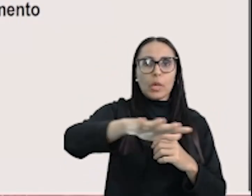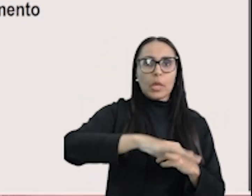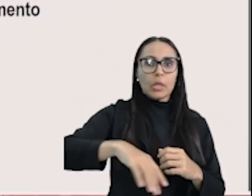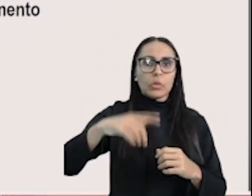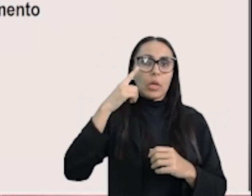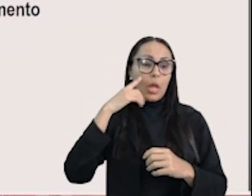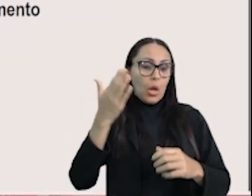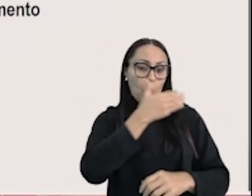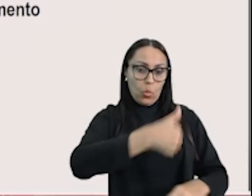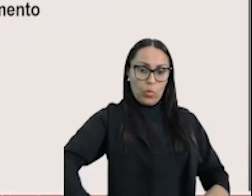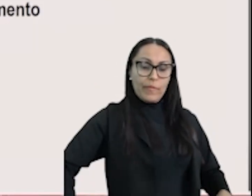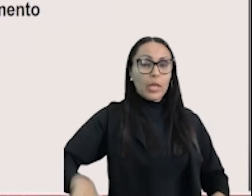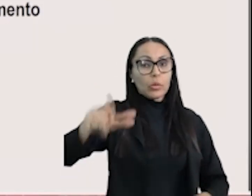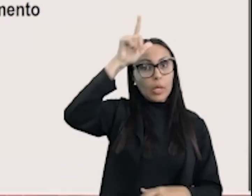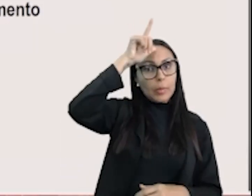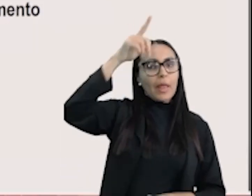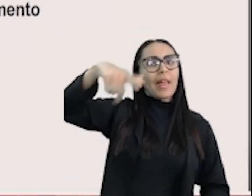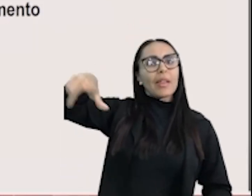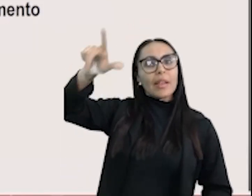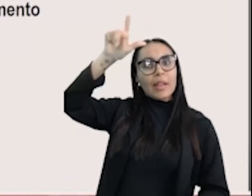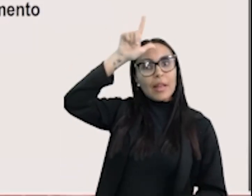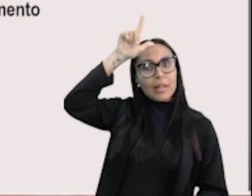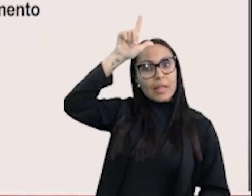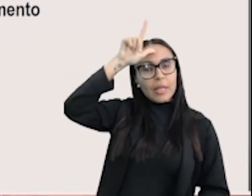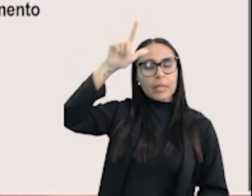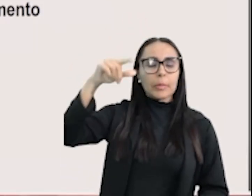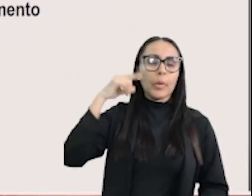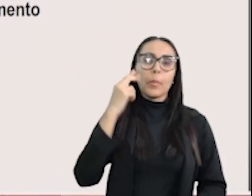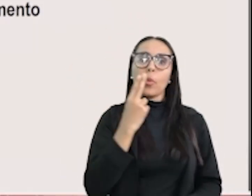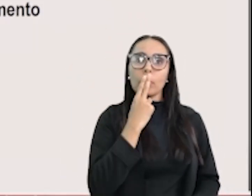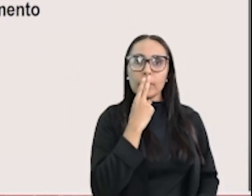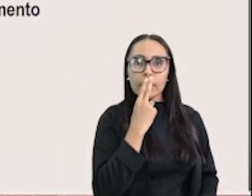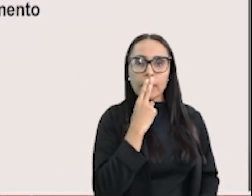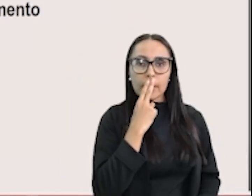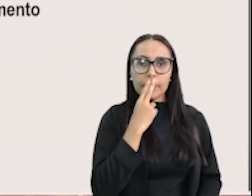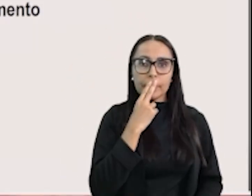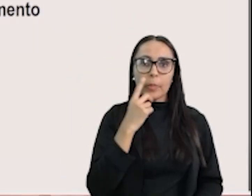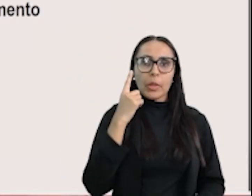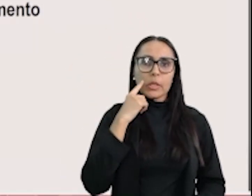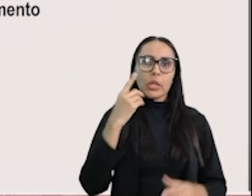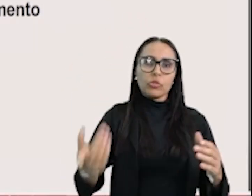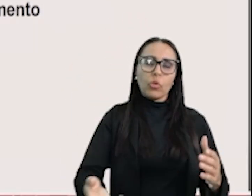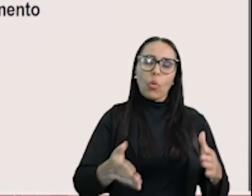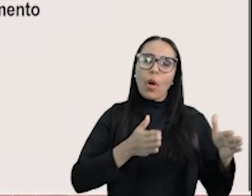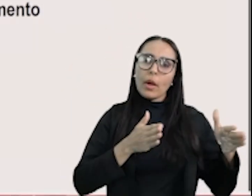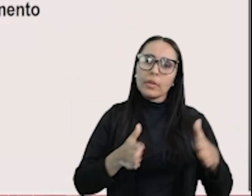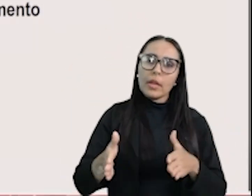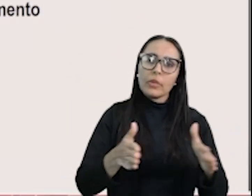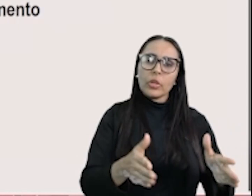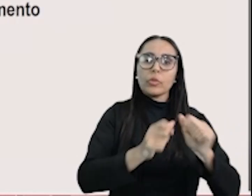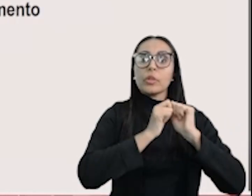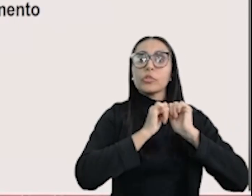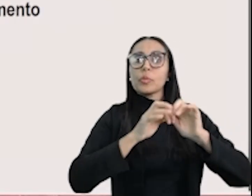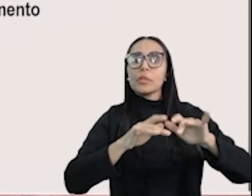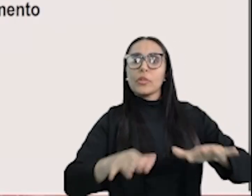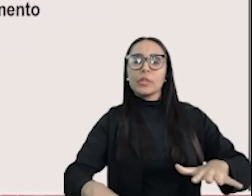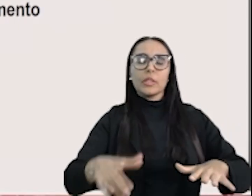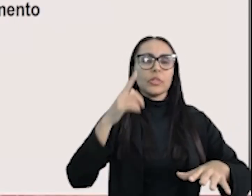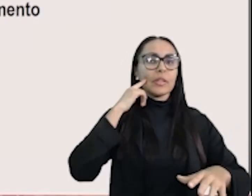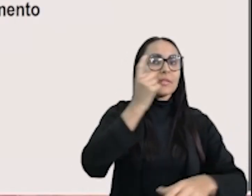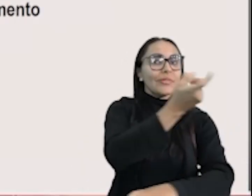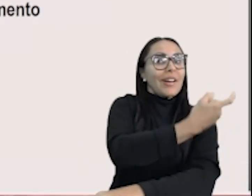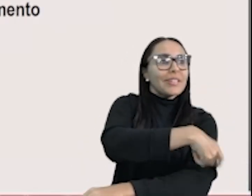o governo alemão, liderado por Hitler, planejou a trajetória expansionista da Alemanha